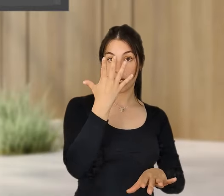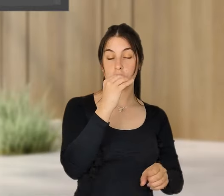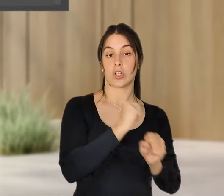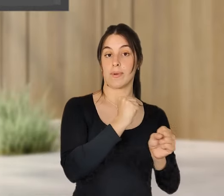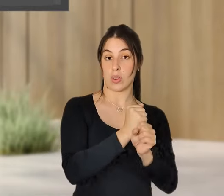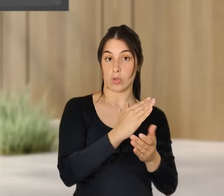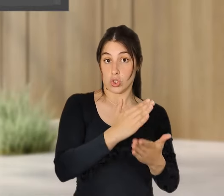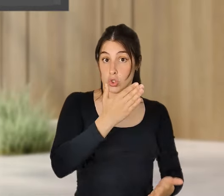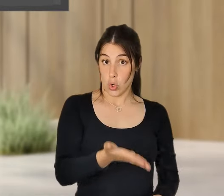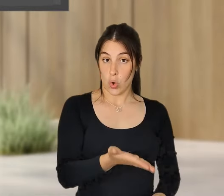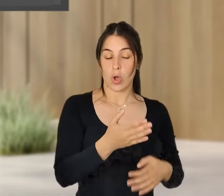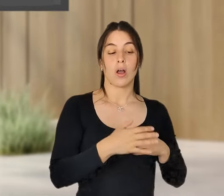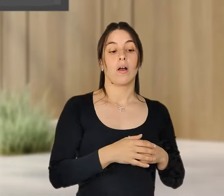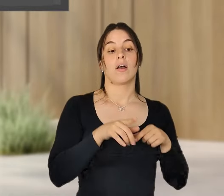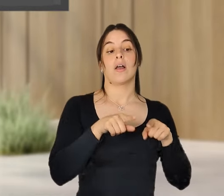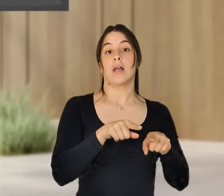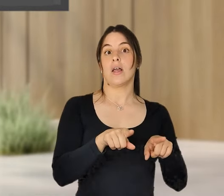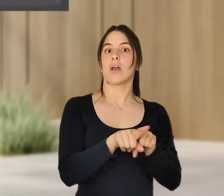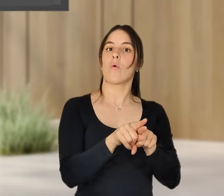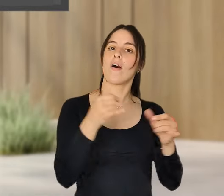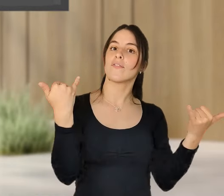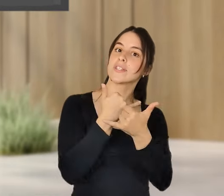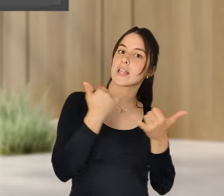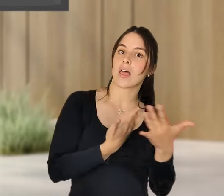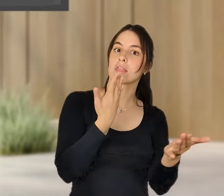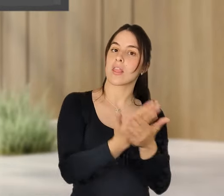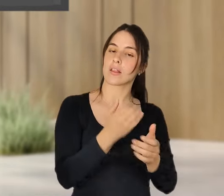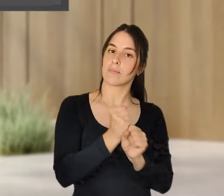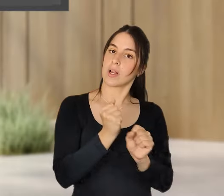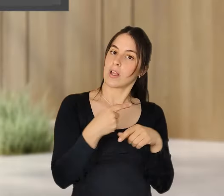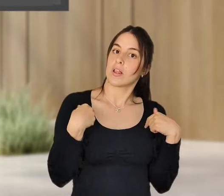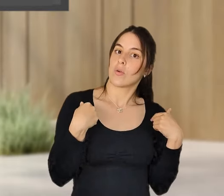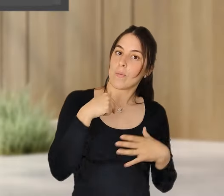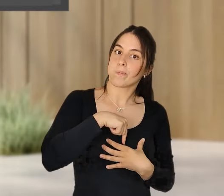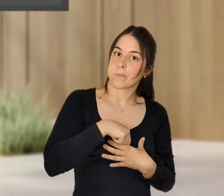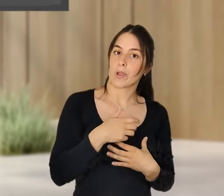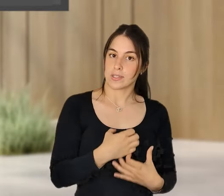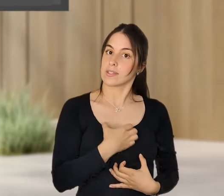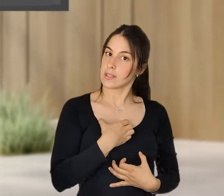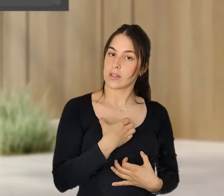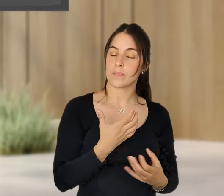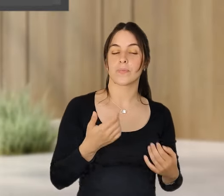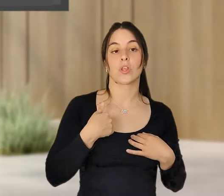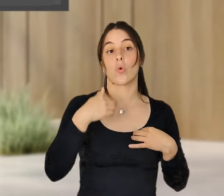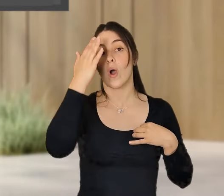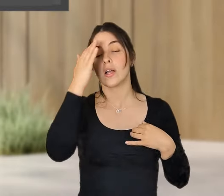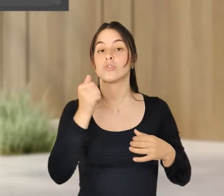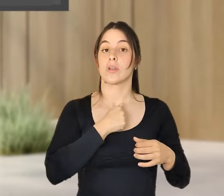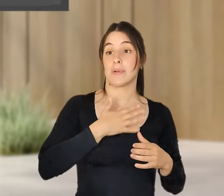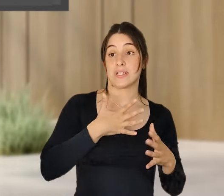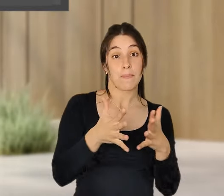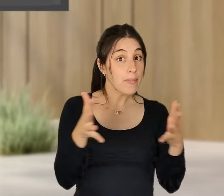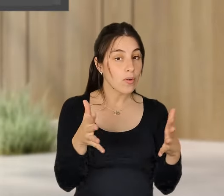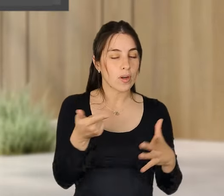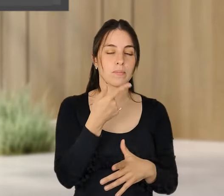é mais do que uma política para trazer felicidade para o trabalhador, e eu acho que as empresas perceberam isso e algumas